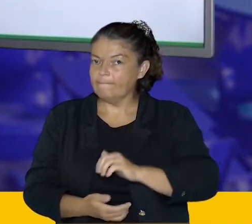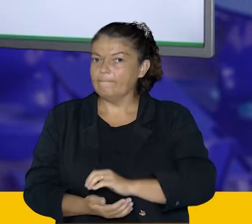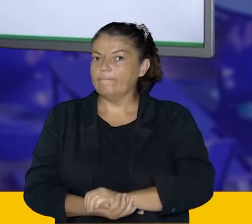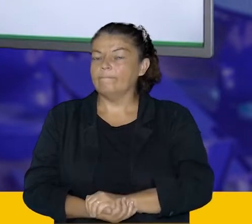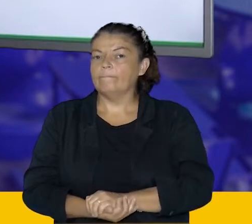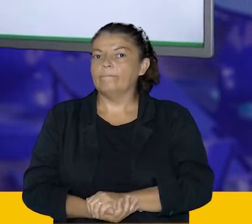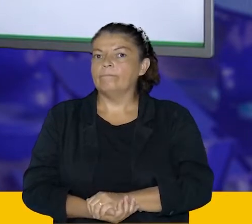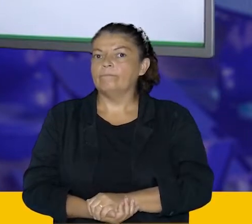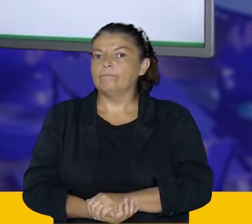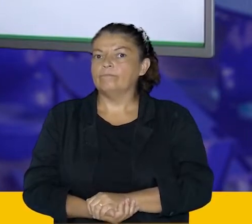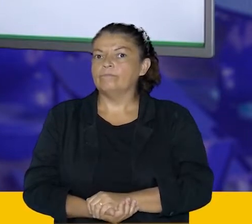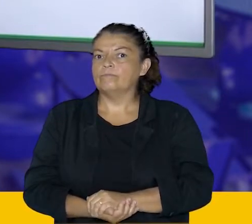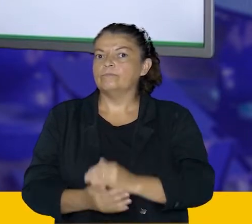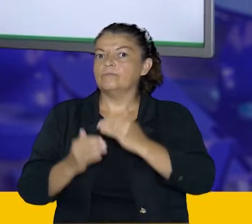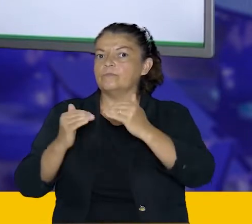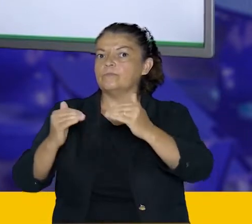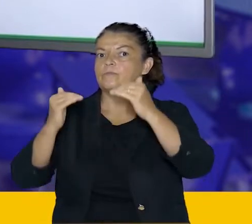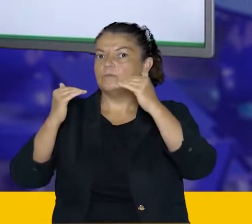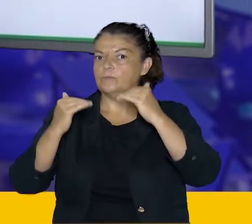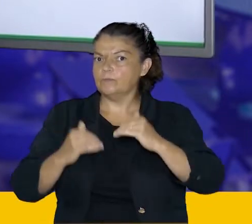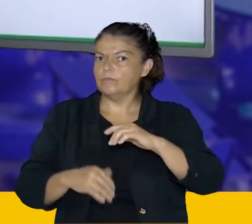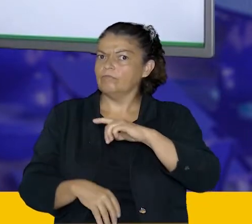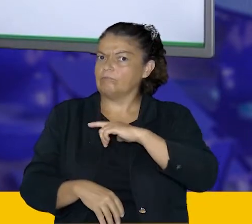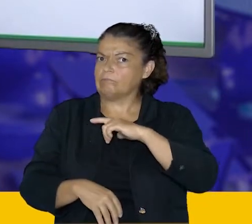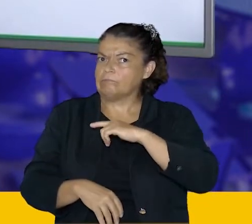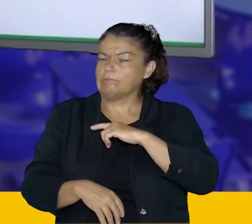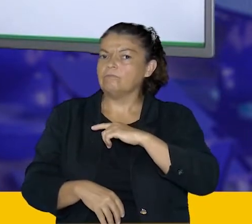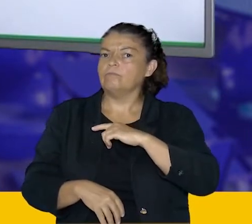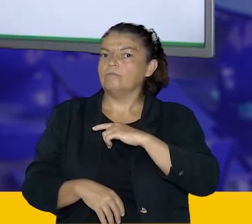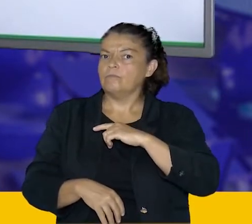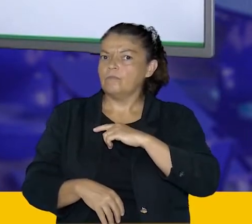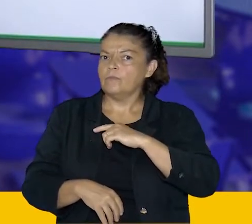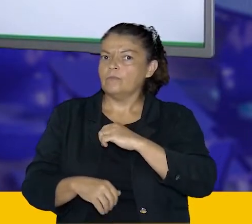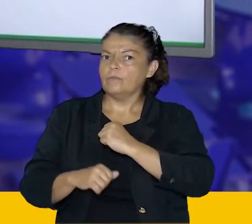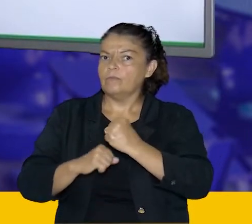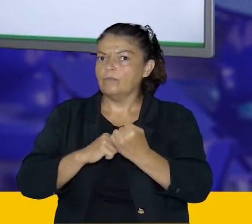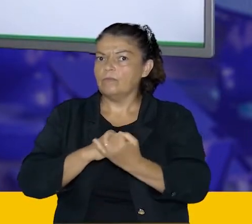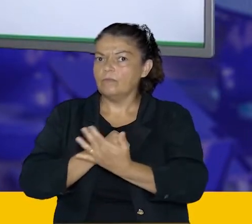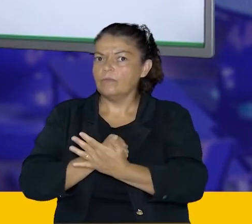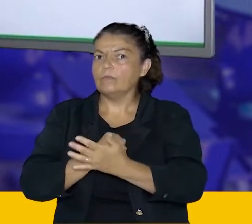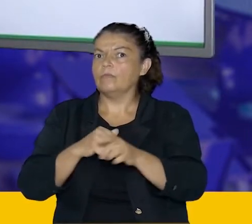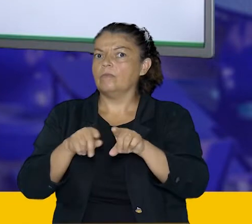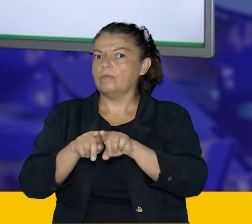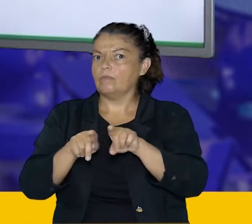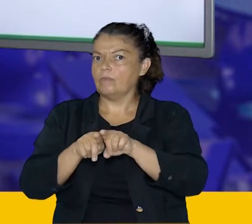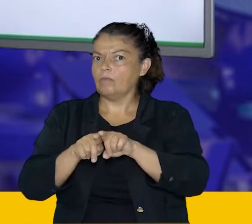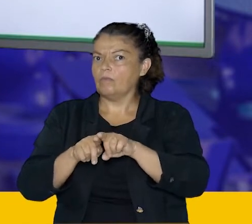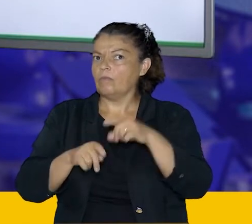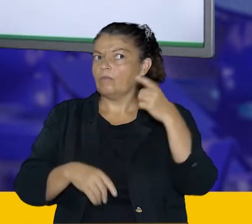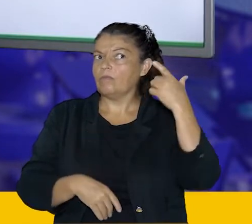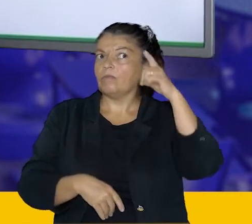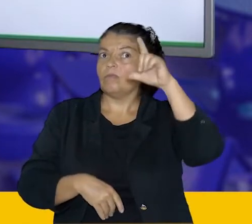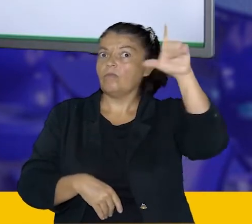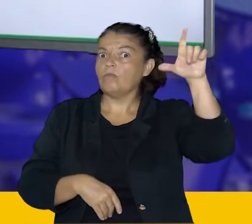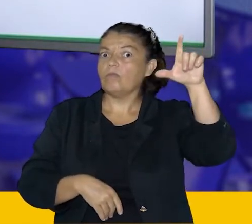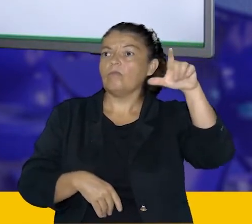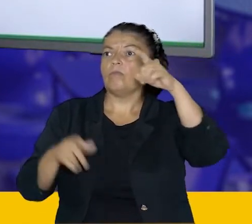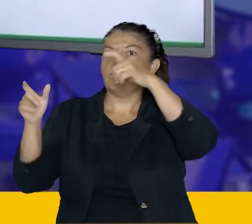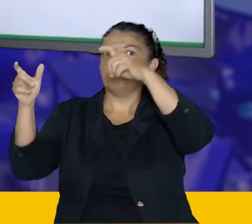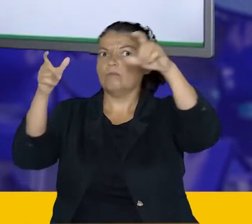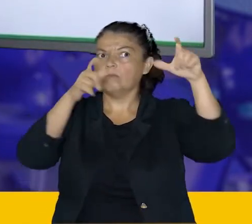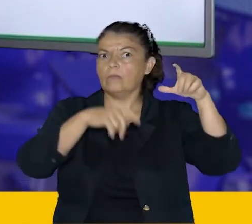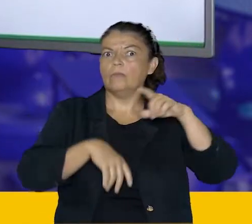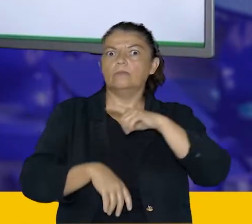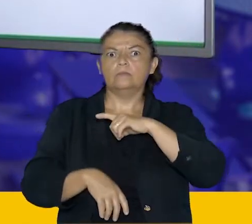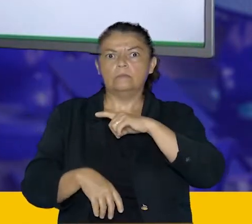Vamos continuando. Esse outro caso específico aqui, A gente vai ter que é Petrolina e Fernando de Noronha, cada uma